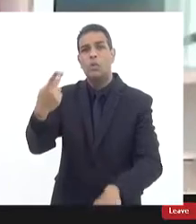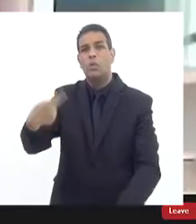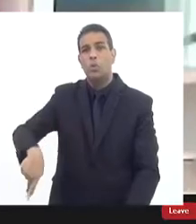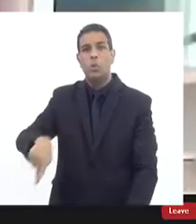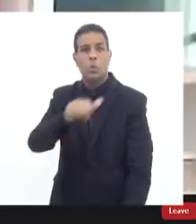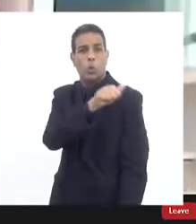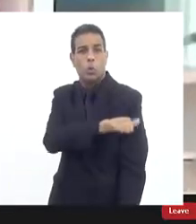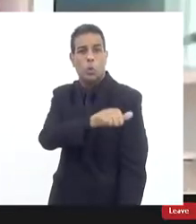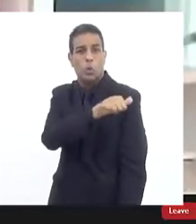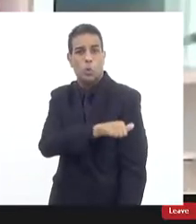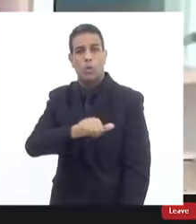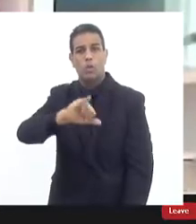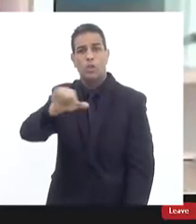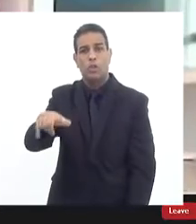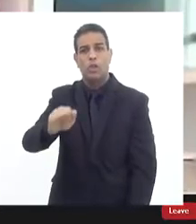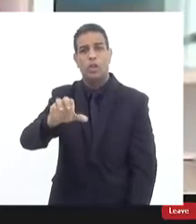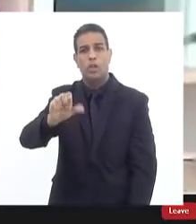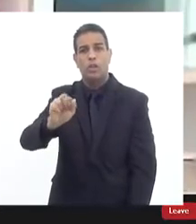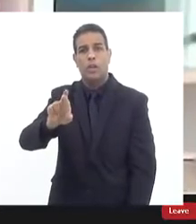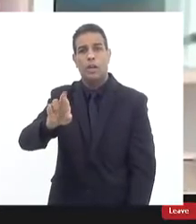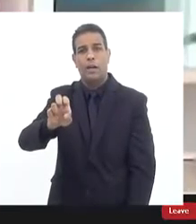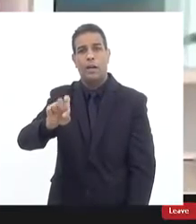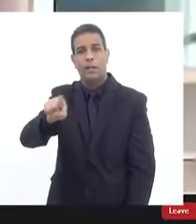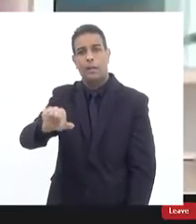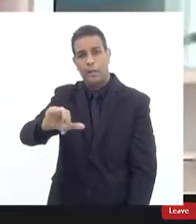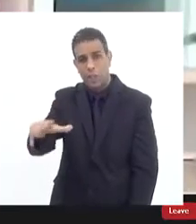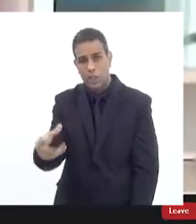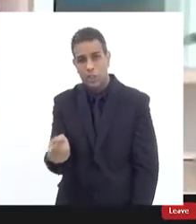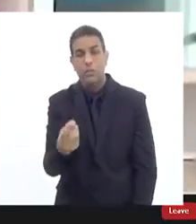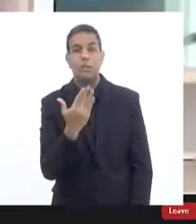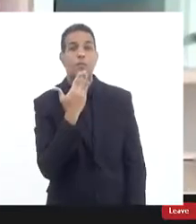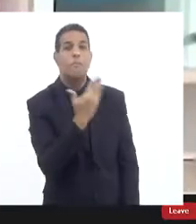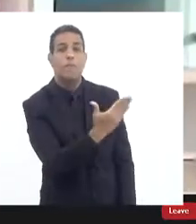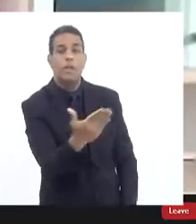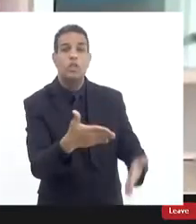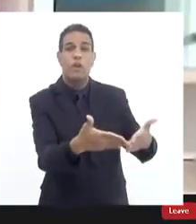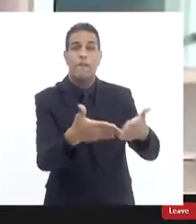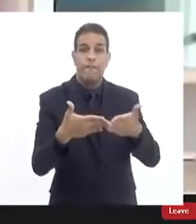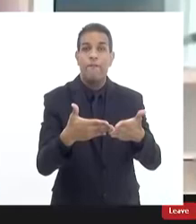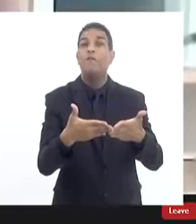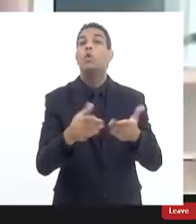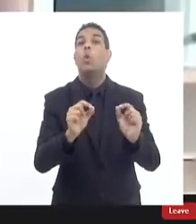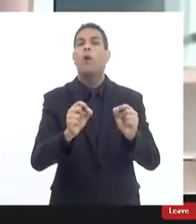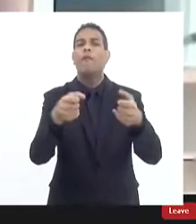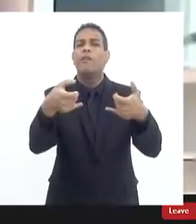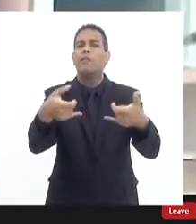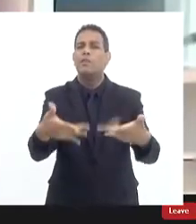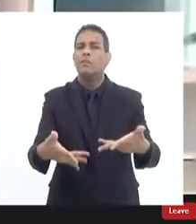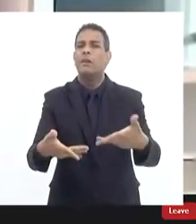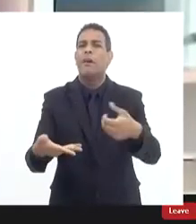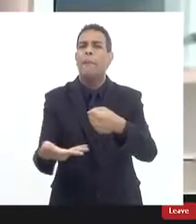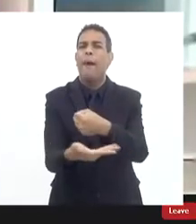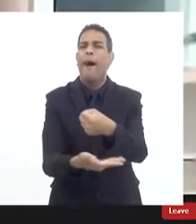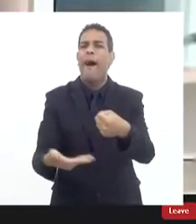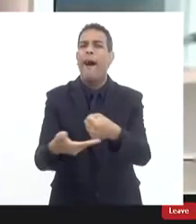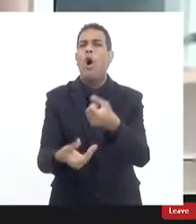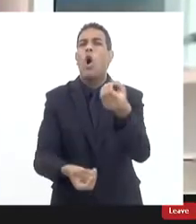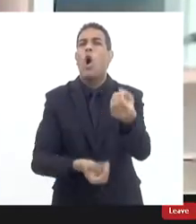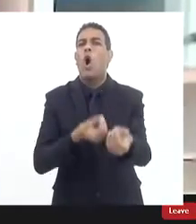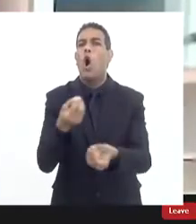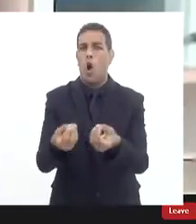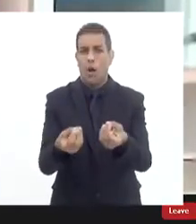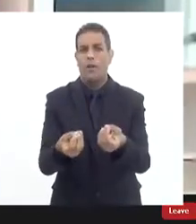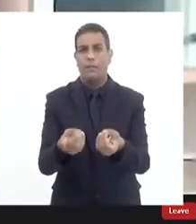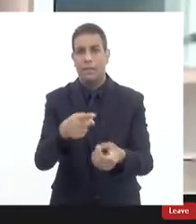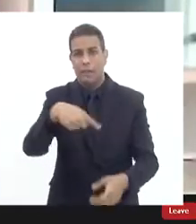e aí vale eu vou pedir licença aos senhores e senhoras por uma breve introdução do estágio em relação